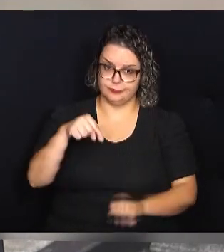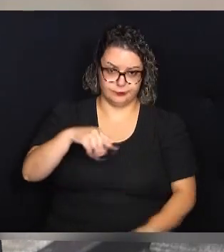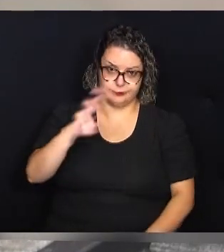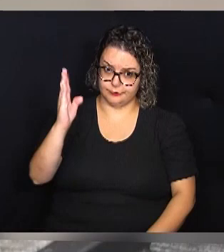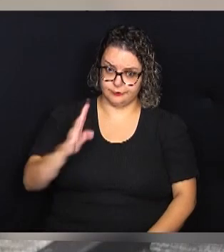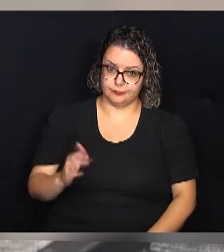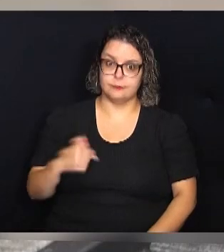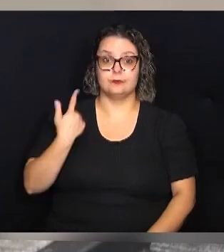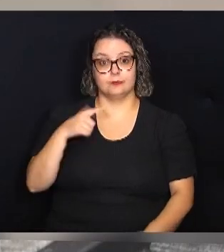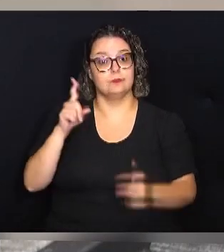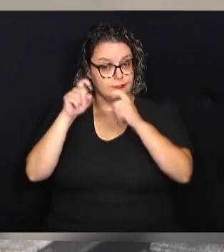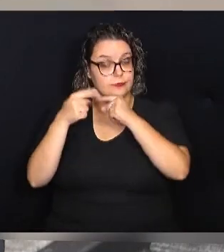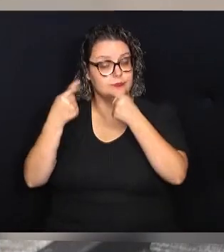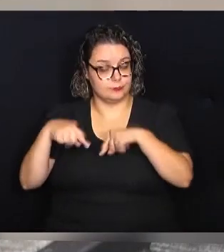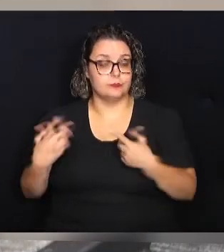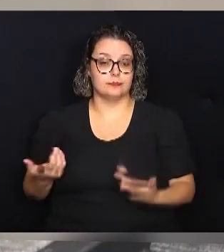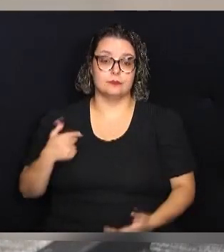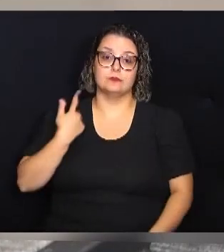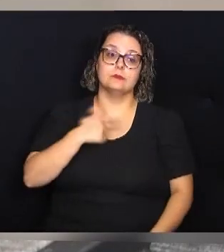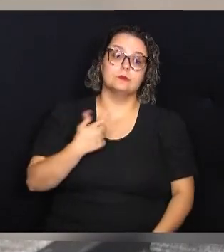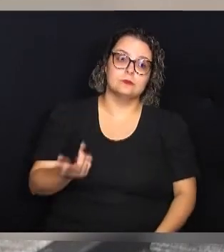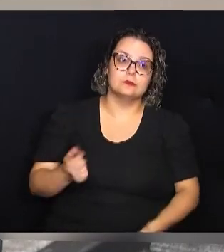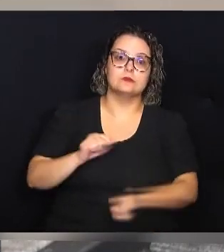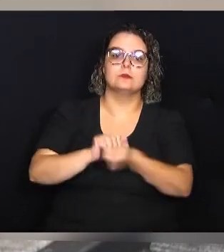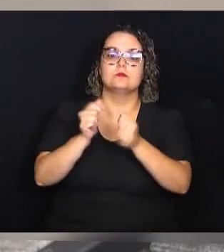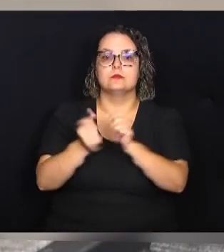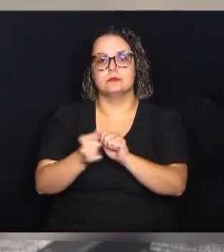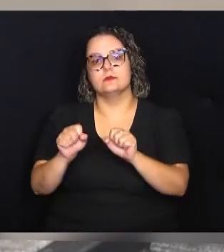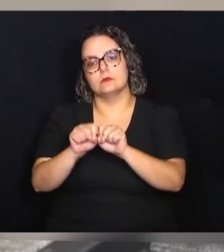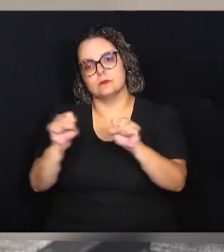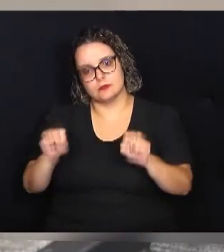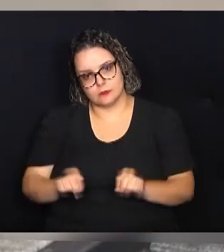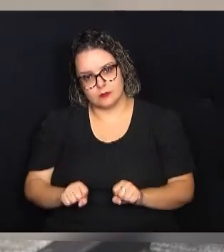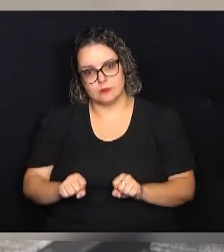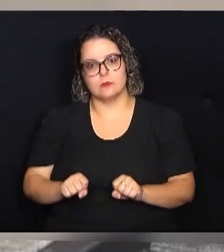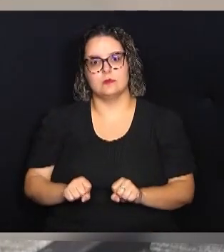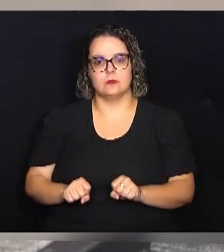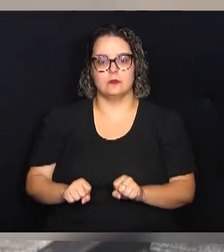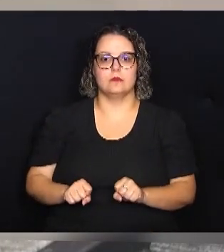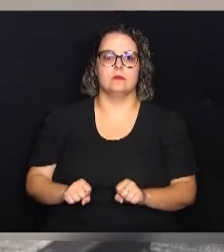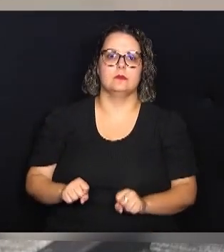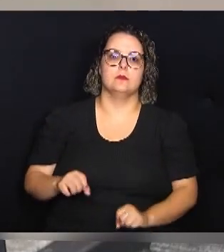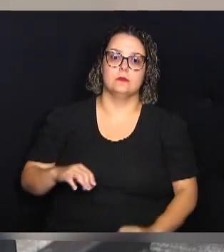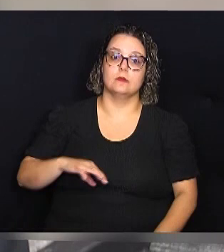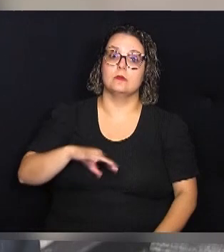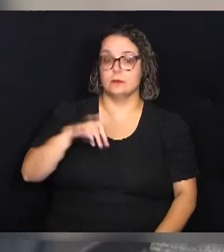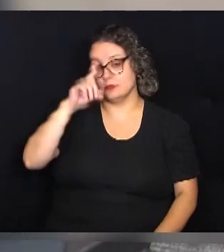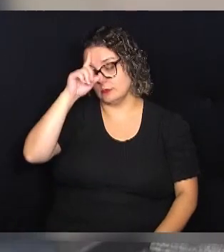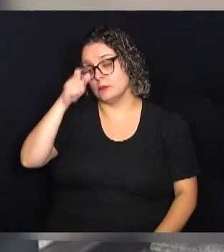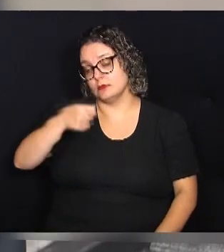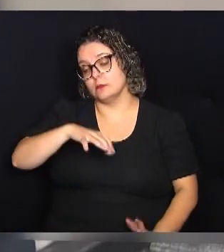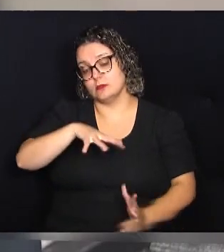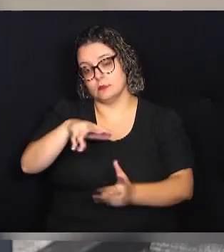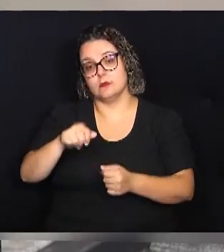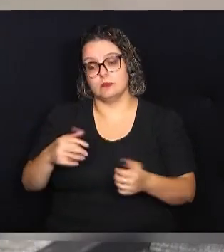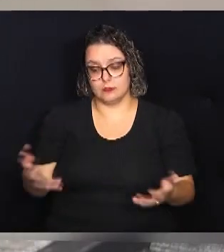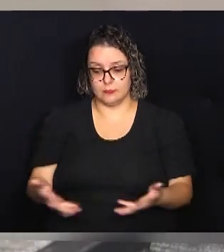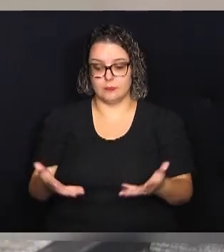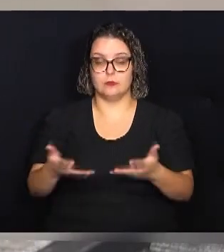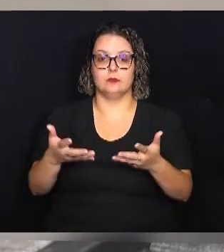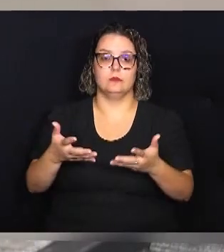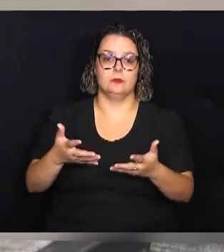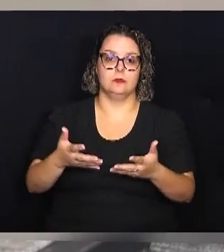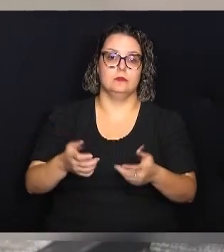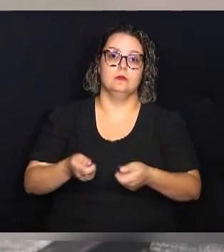nosso desafio. Então, nós temos que adequar o nosso sistema à ordem mundial que está dando o